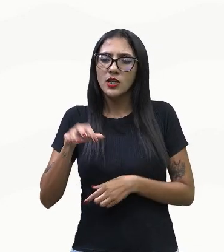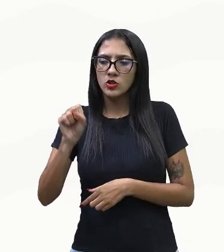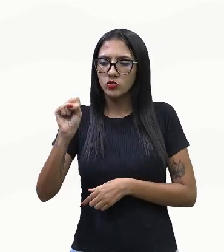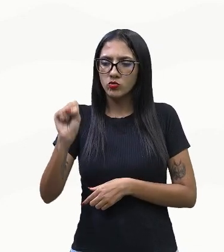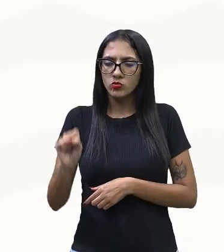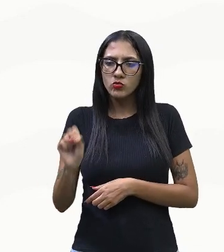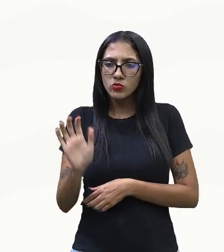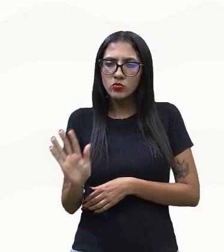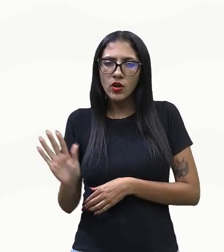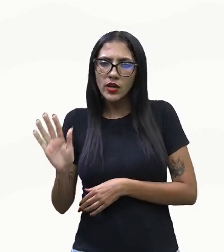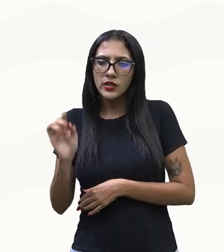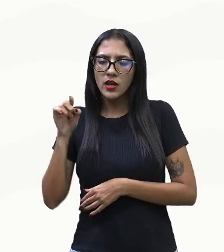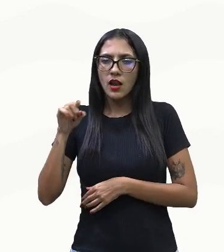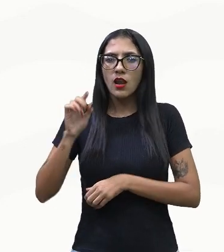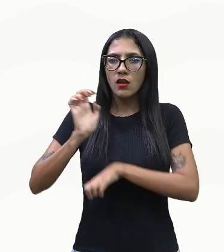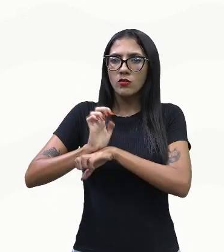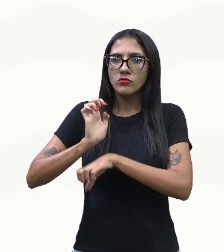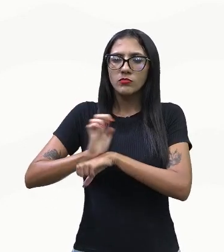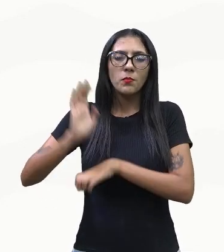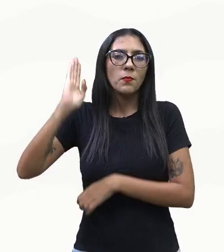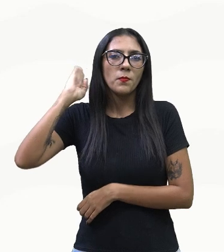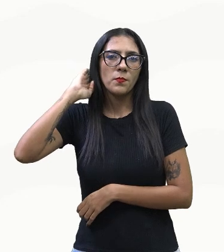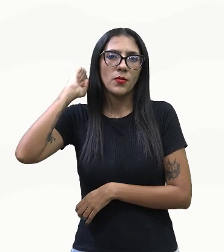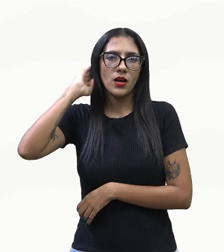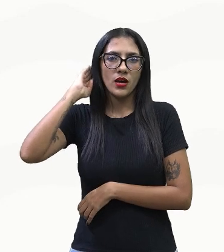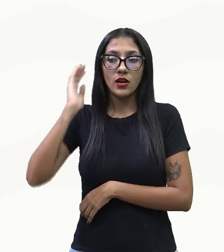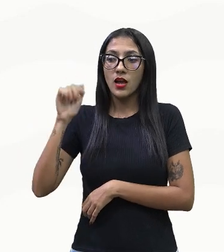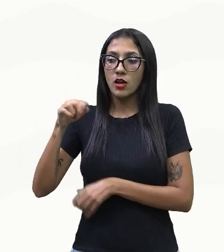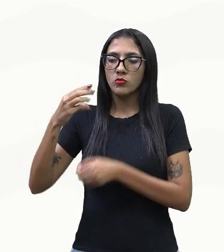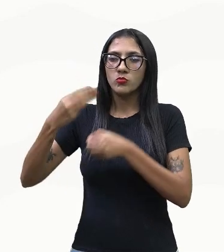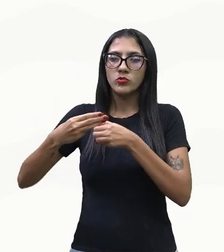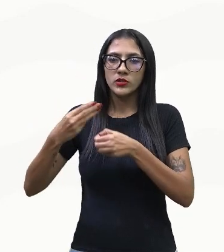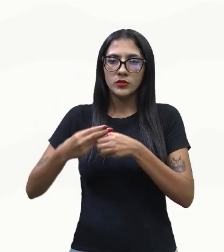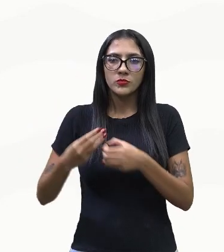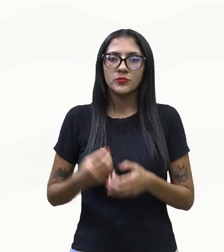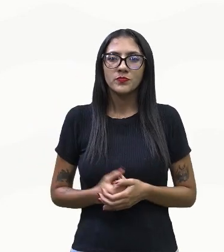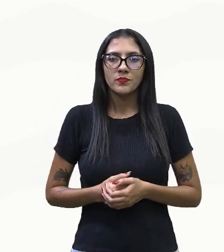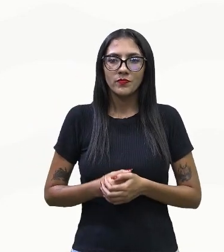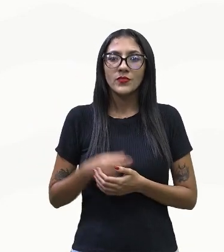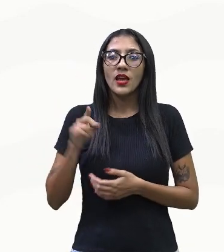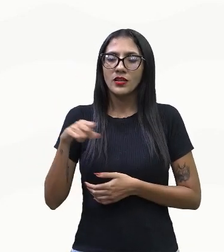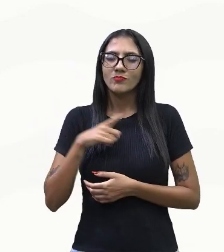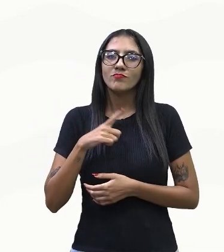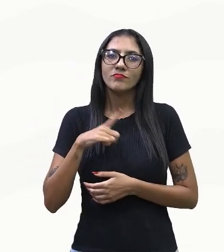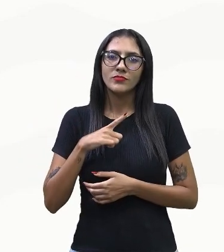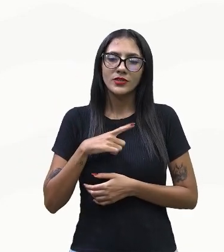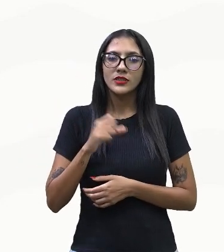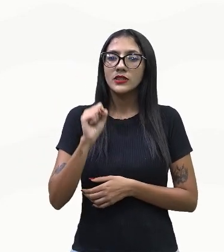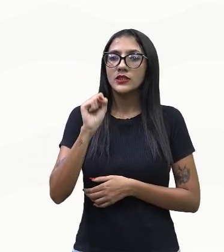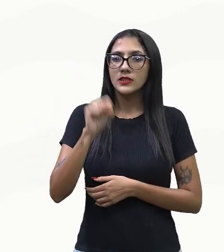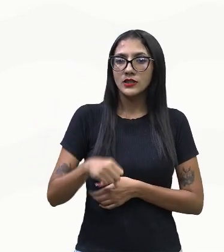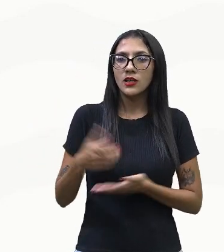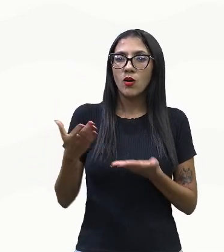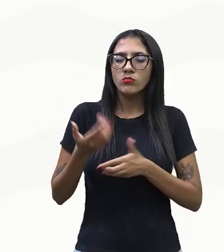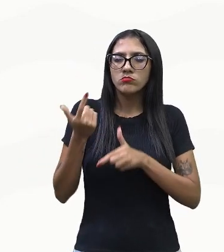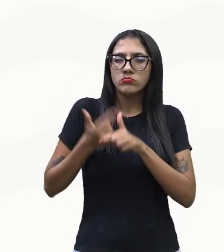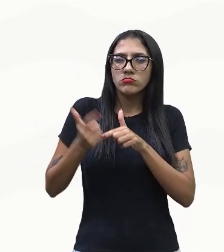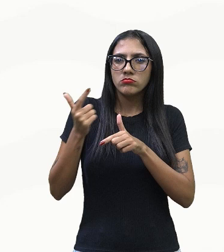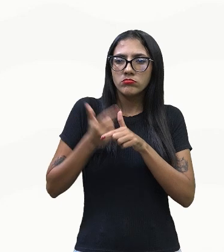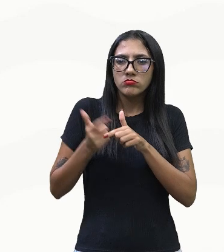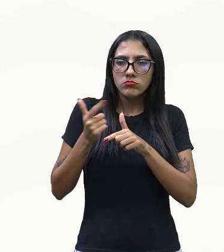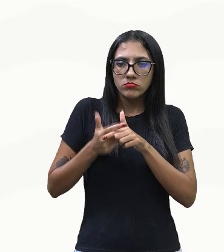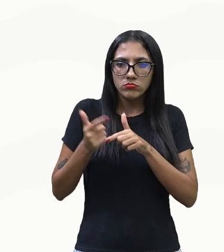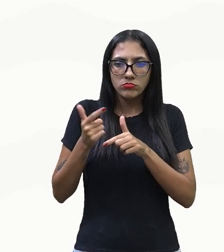Onde está localizado o município de Altamira, ele está sofrendo, melhor, ele está passando por uma